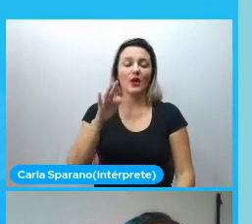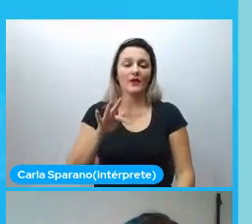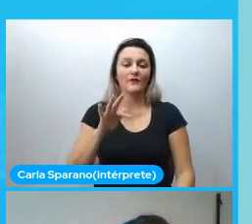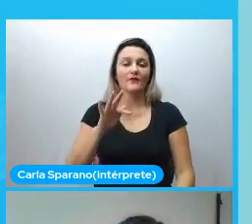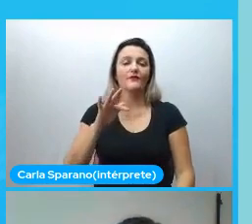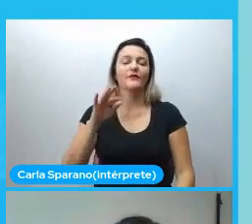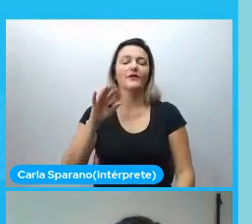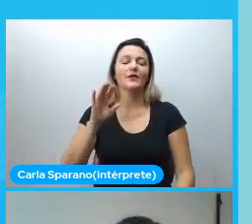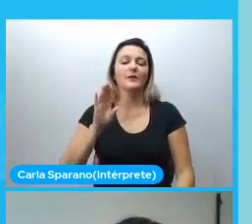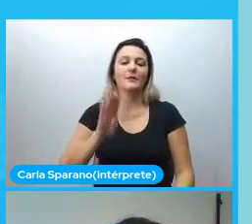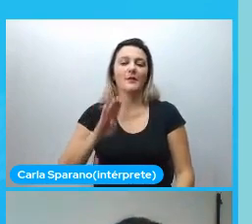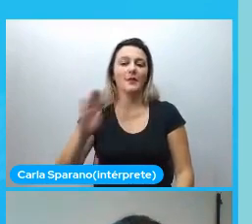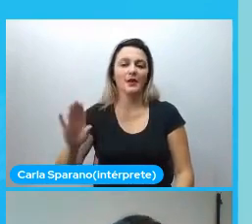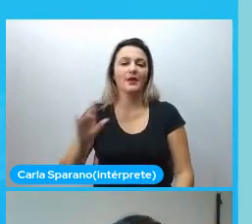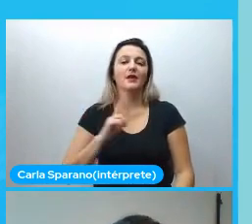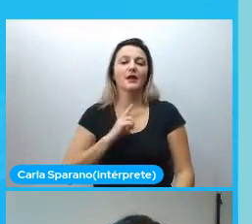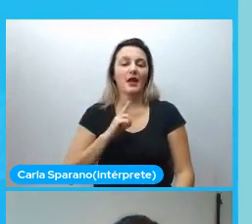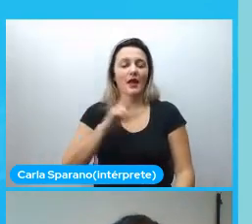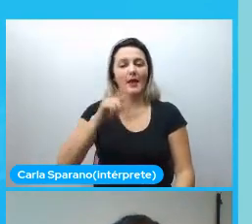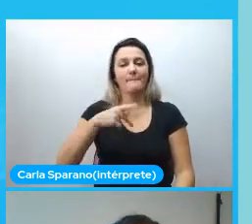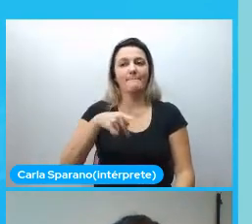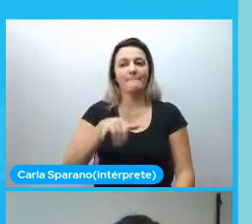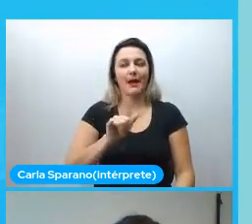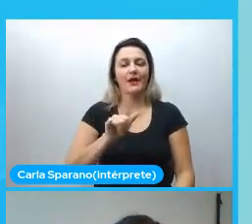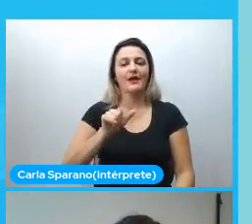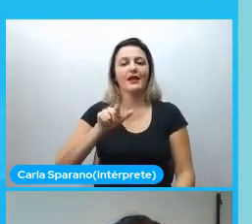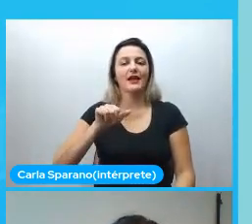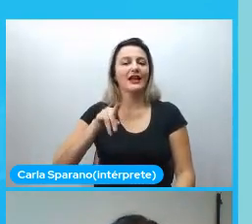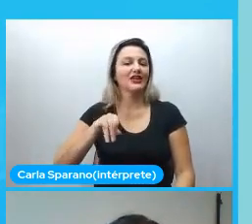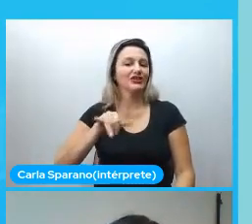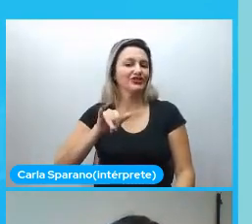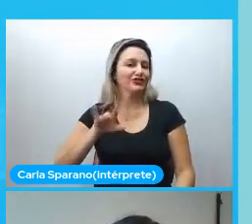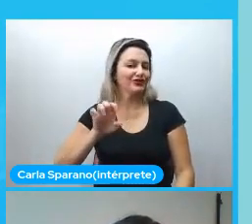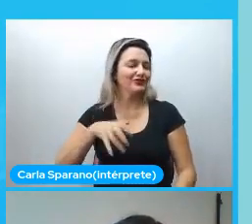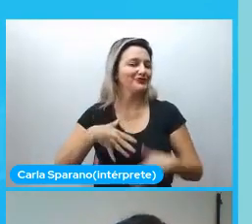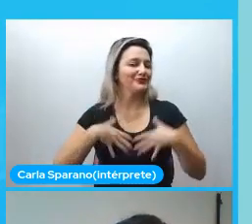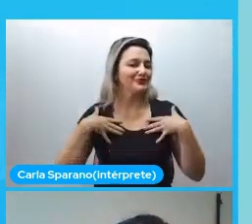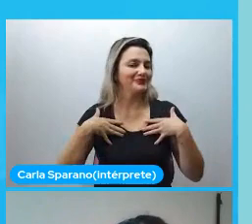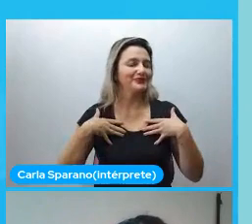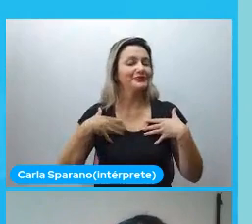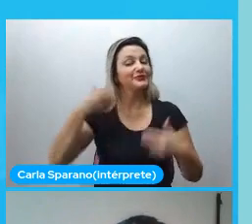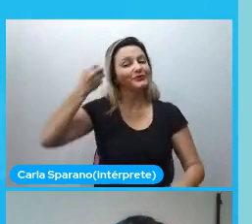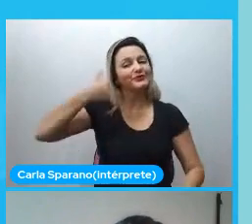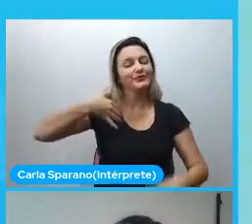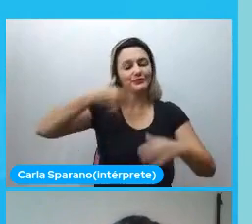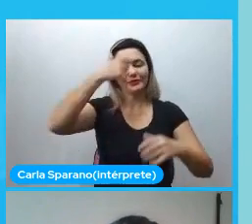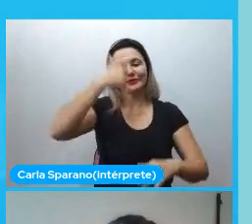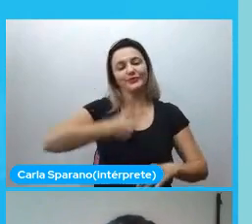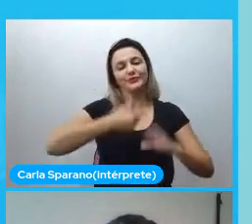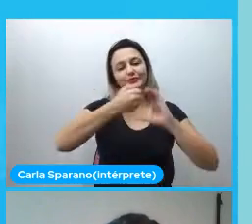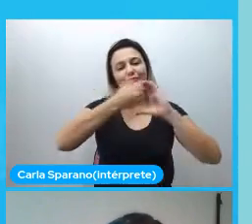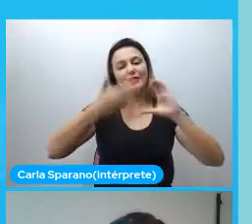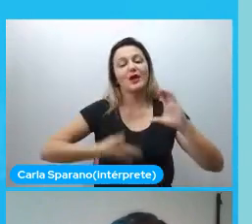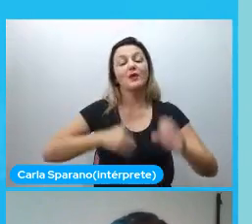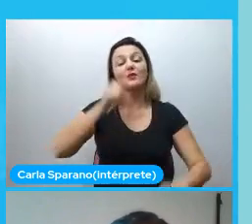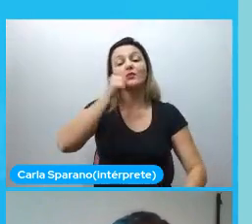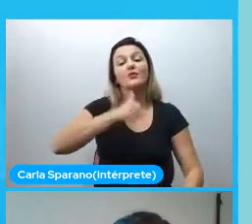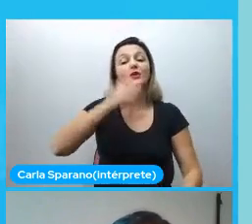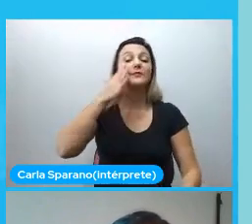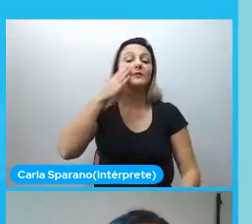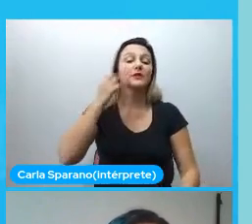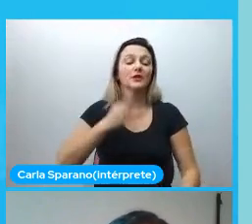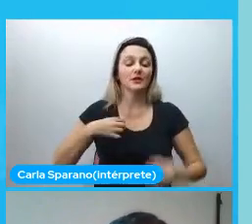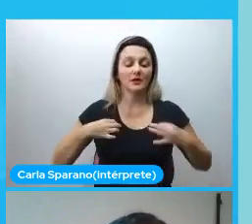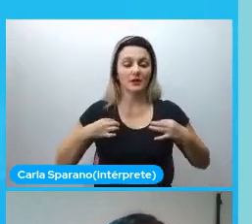em IA e sou uma Pailade, né? Com muito orgulho. Me auto-descrevendo, eu sou uma mulher branca, estou de camiseta